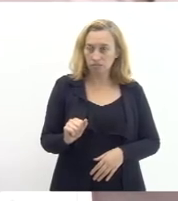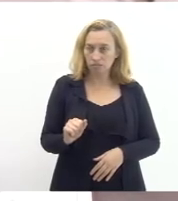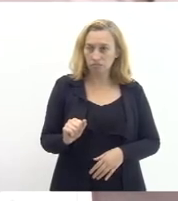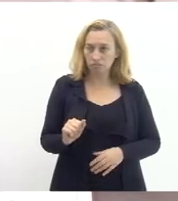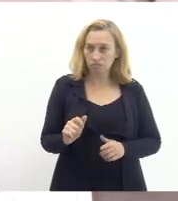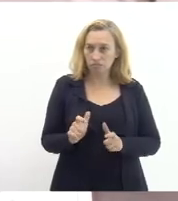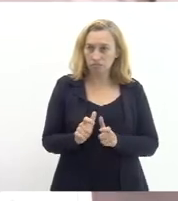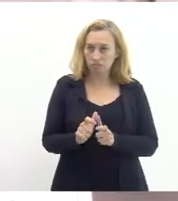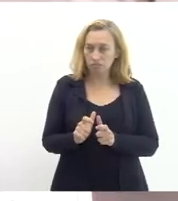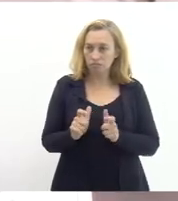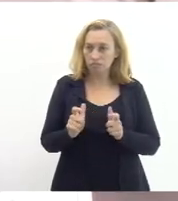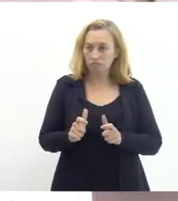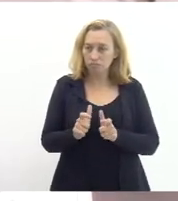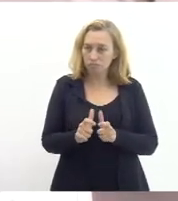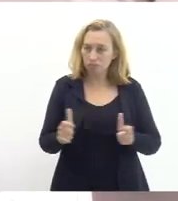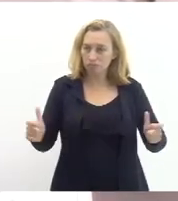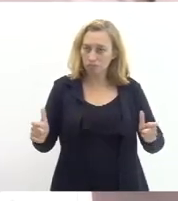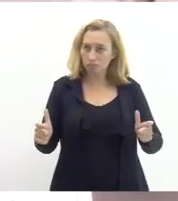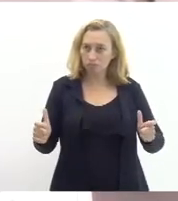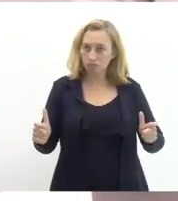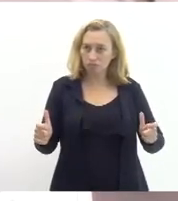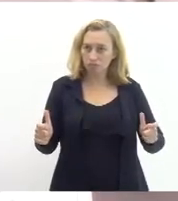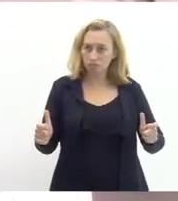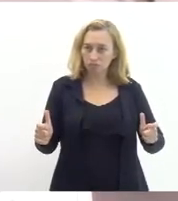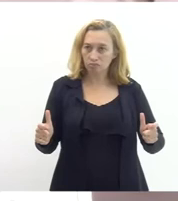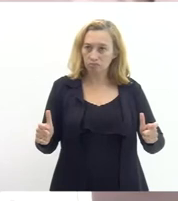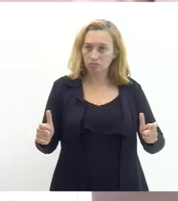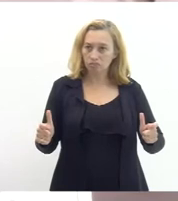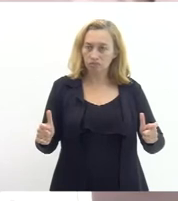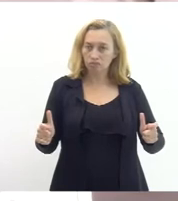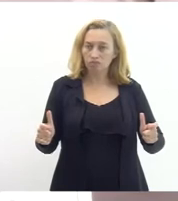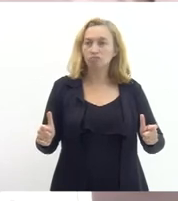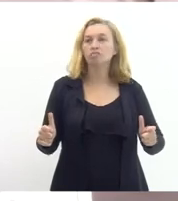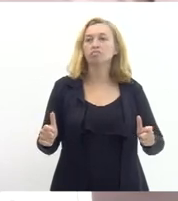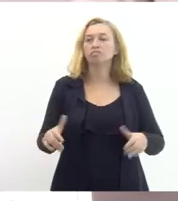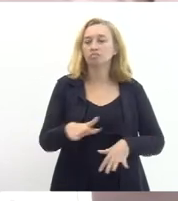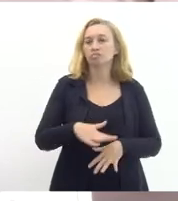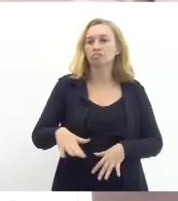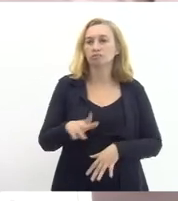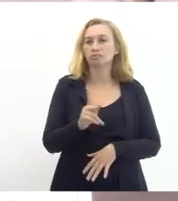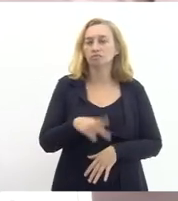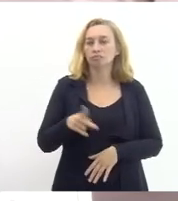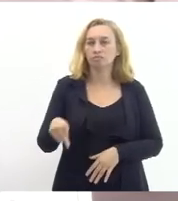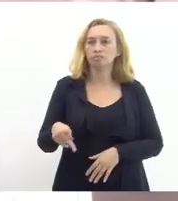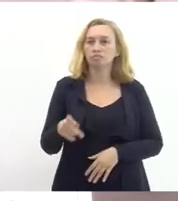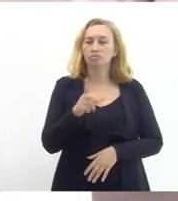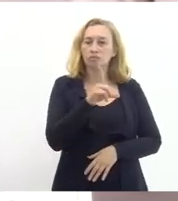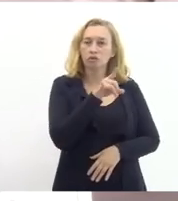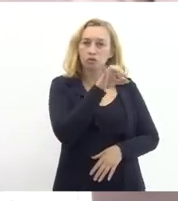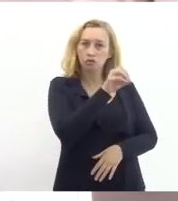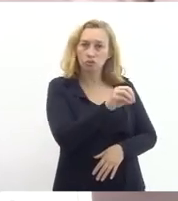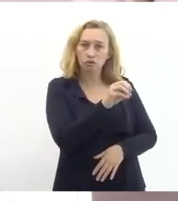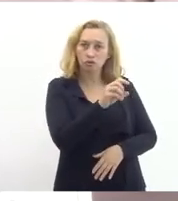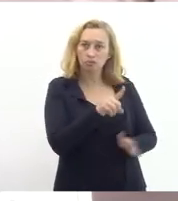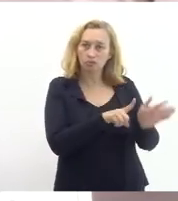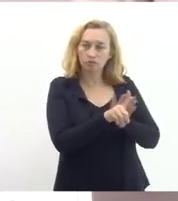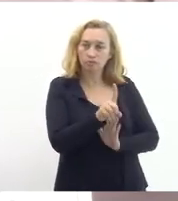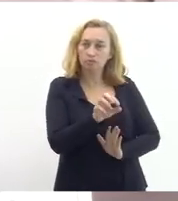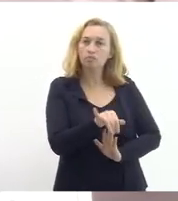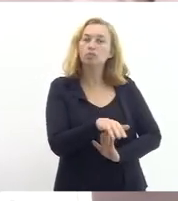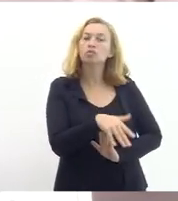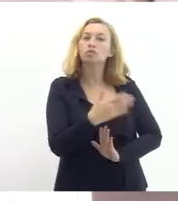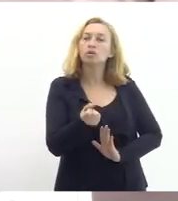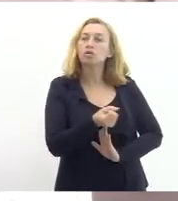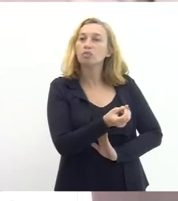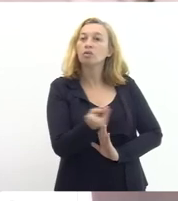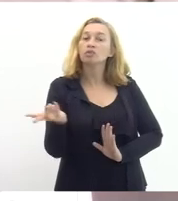de classificação de professores então quando o Cláudio perguntou o senhor perguntou ao Cláudio qual é a quantidade